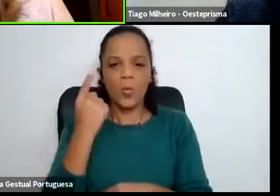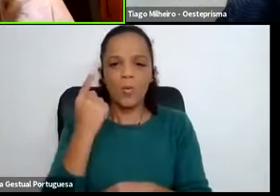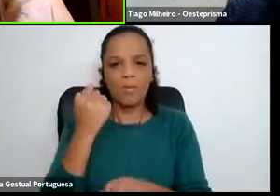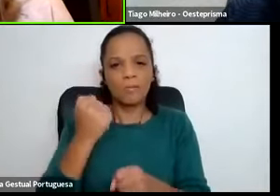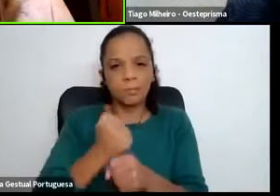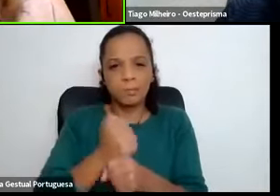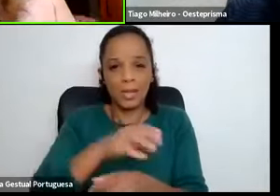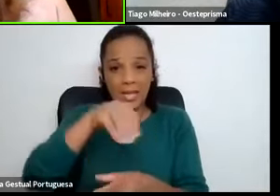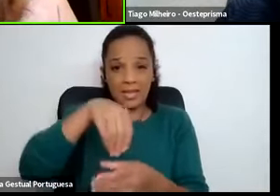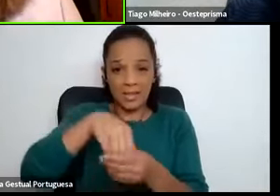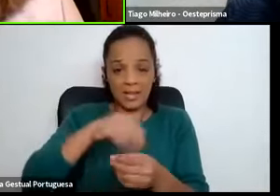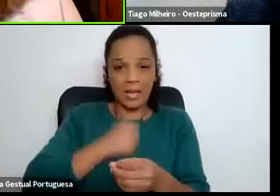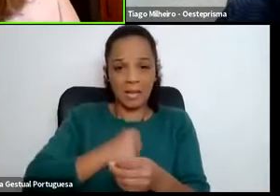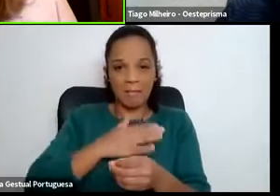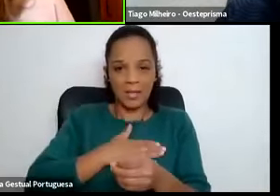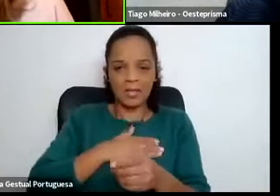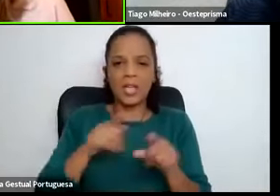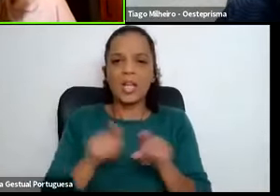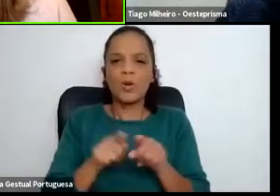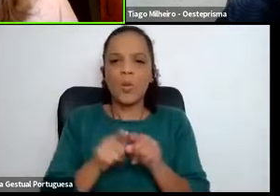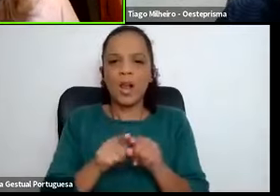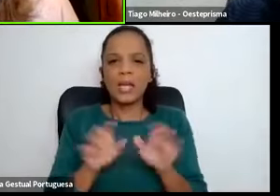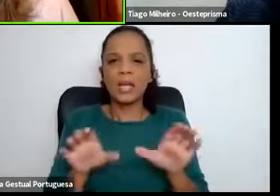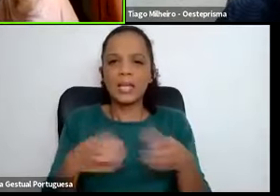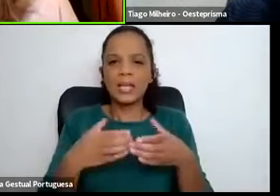cabo, que foi um team building, não é?